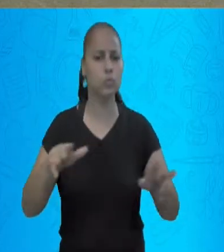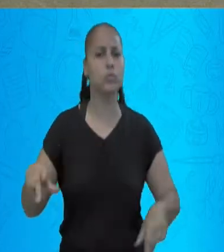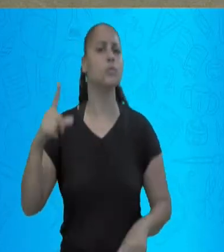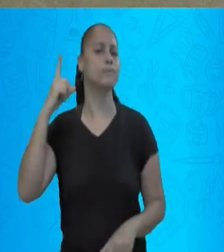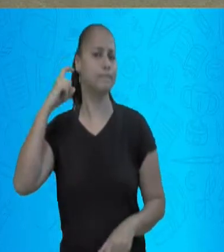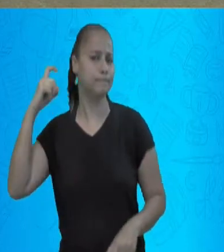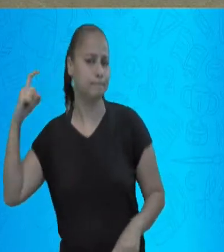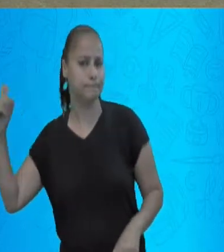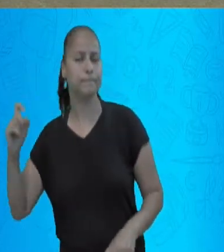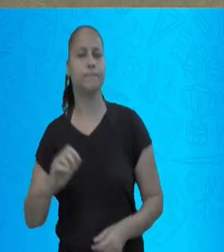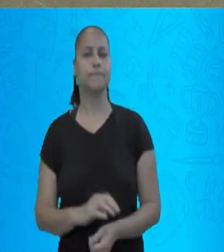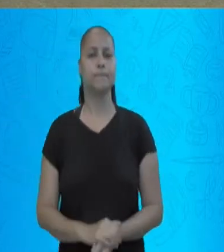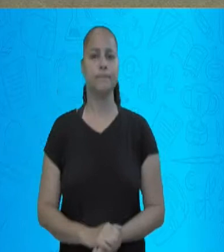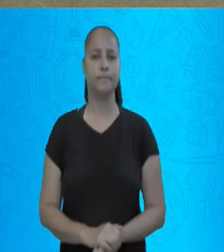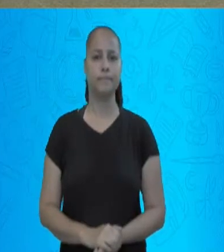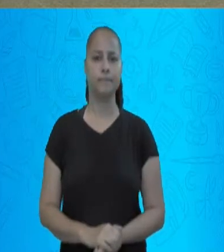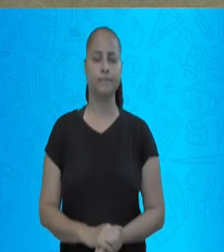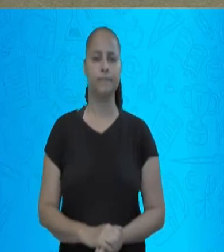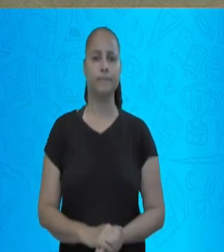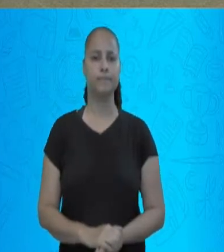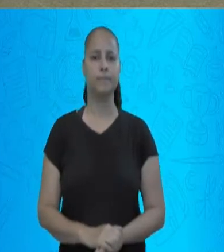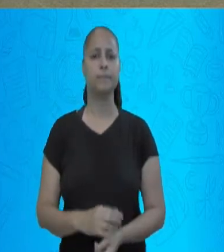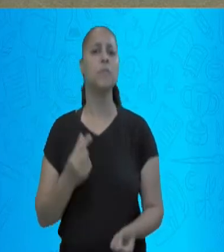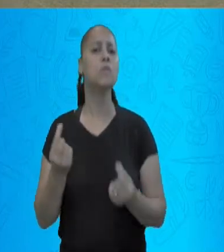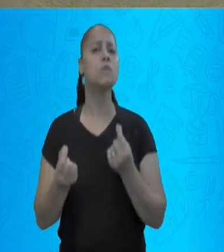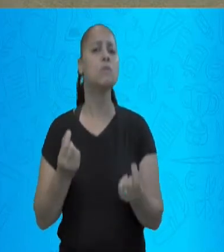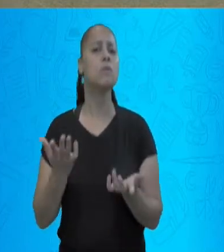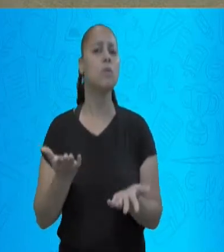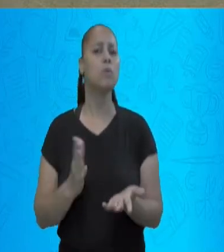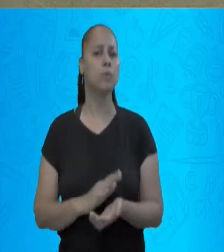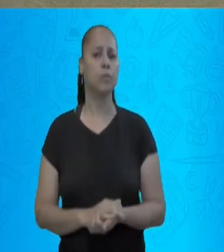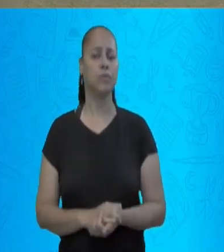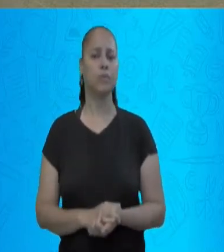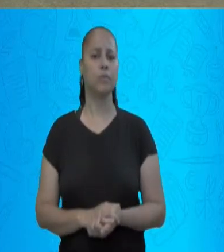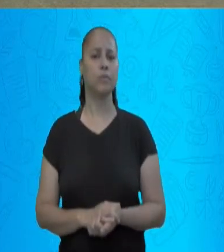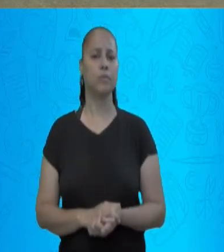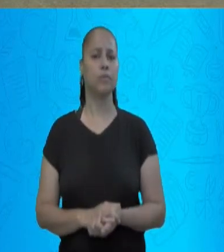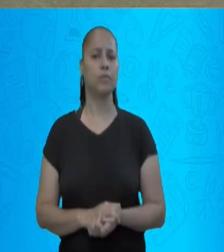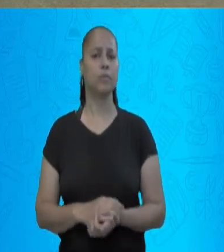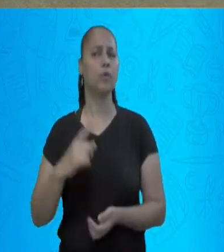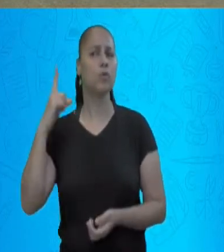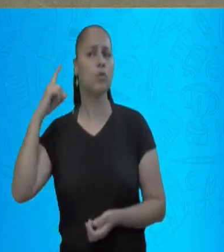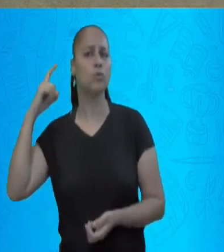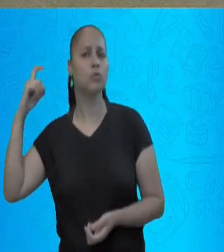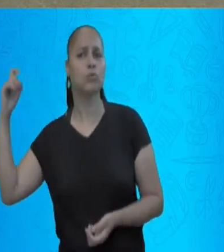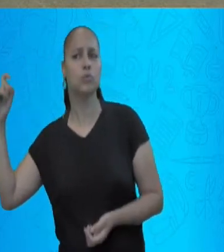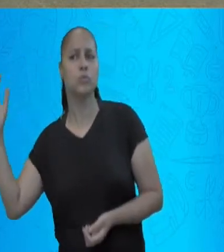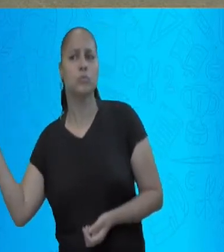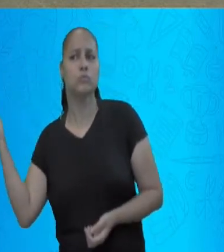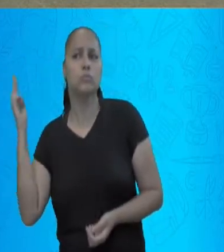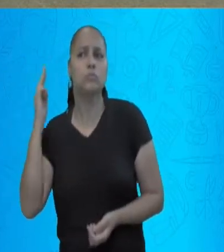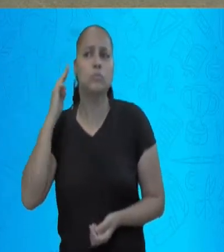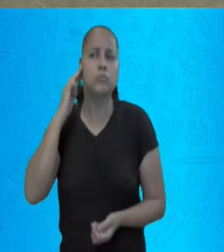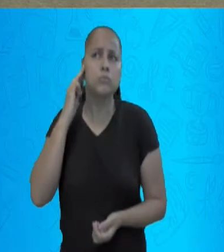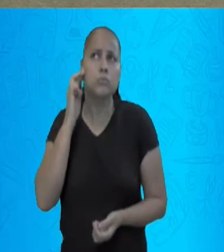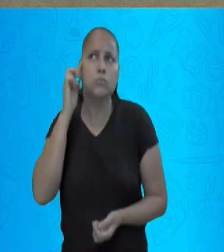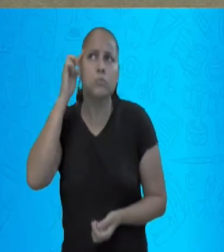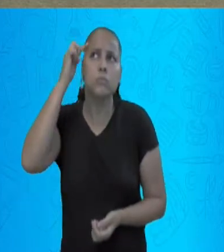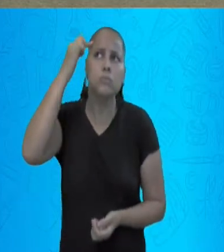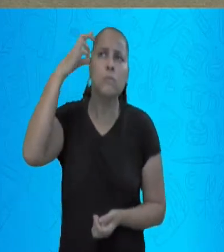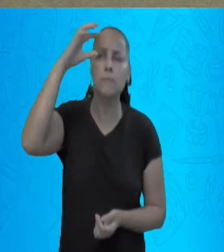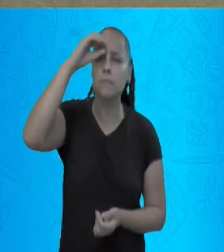emissão de som. E como que esses sons chegam até nós?